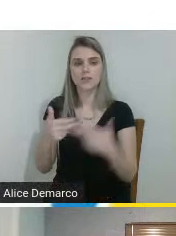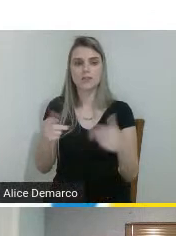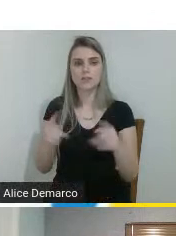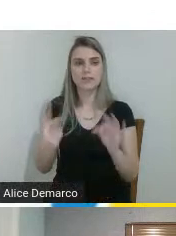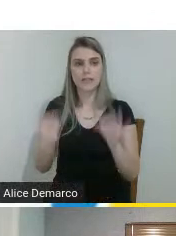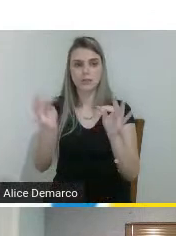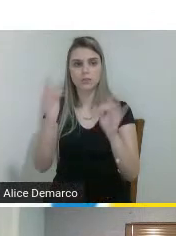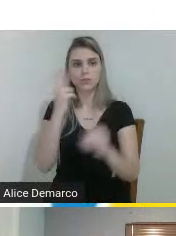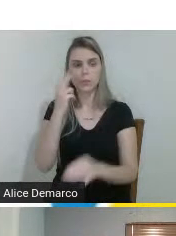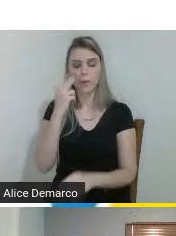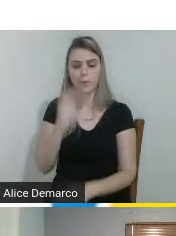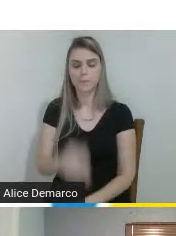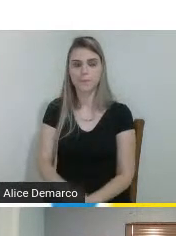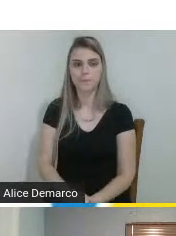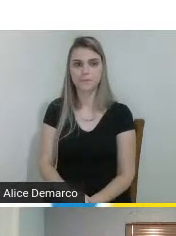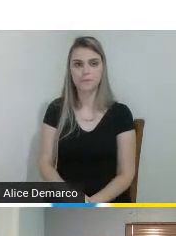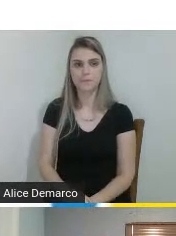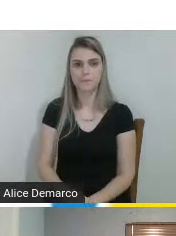Pode passar.